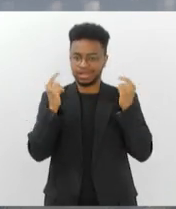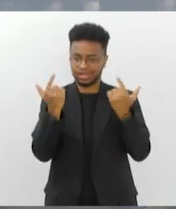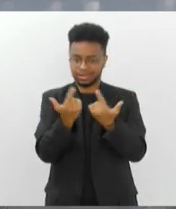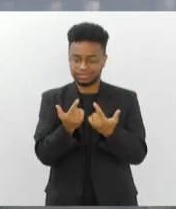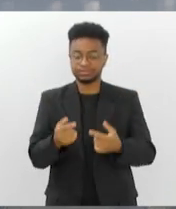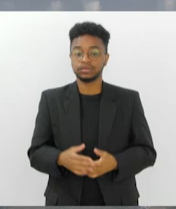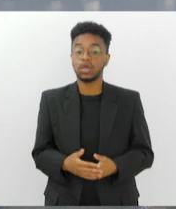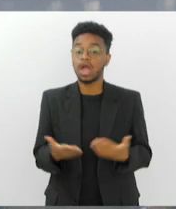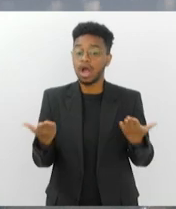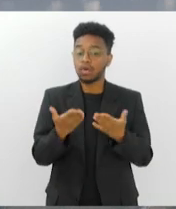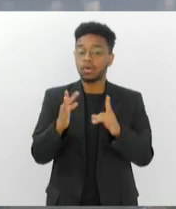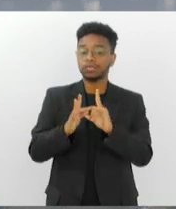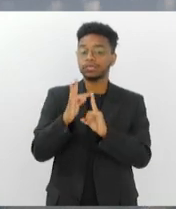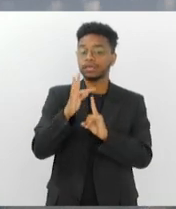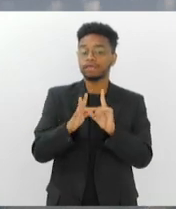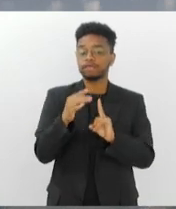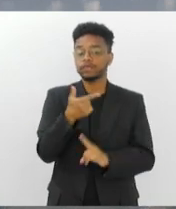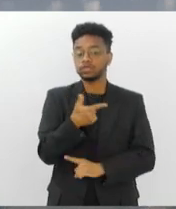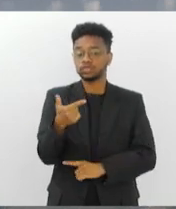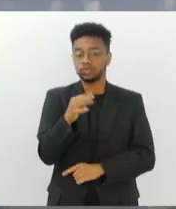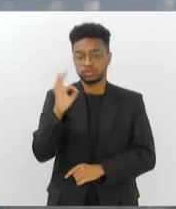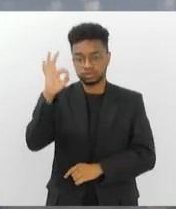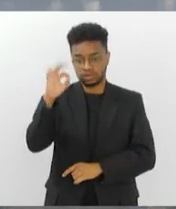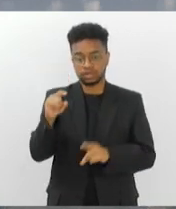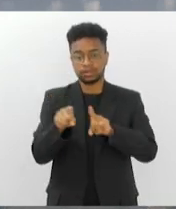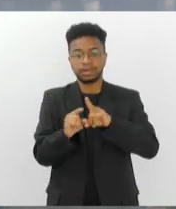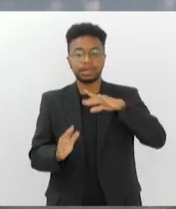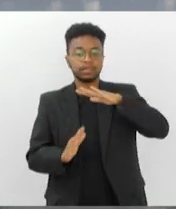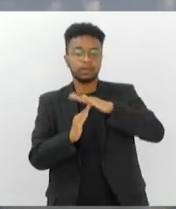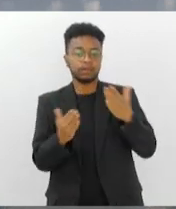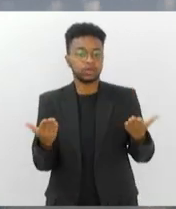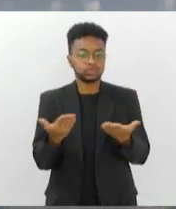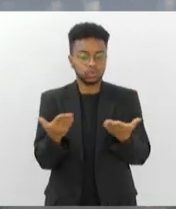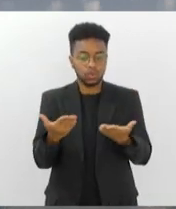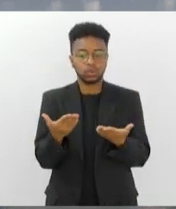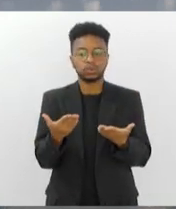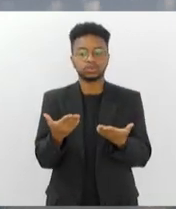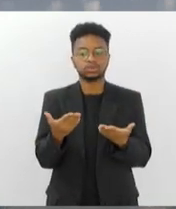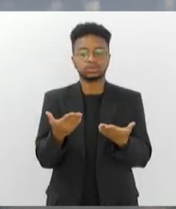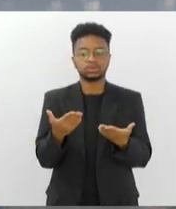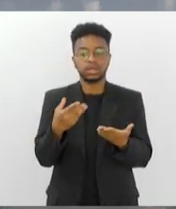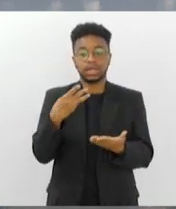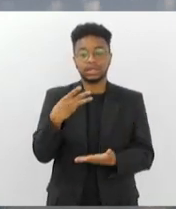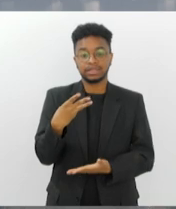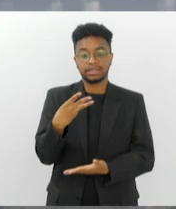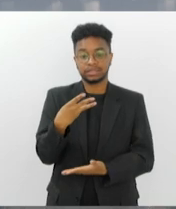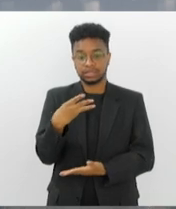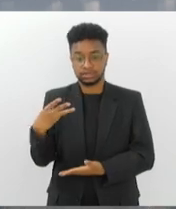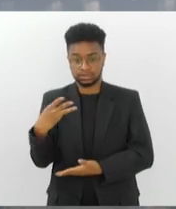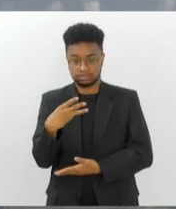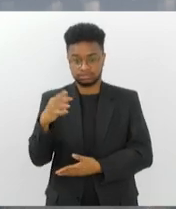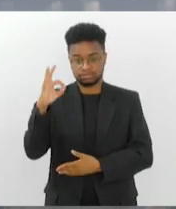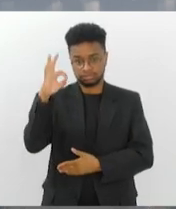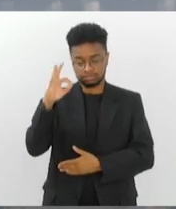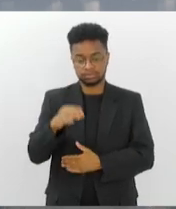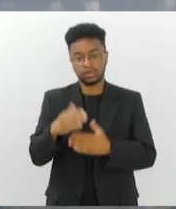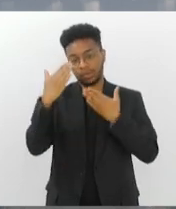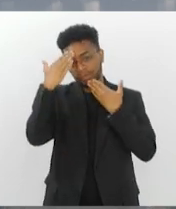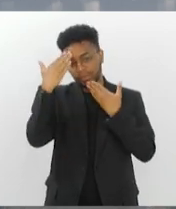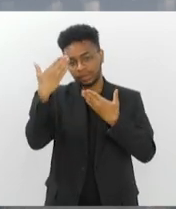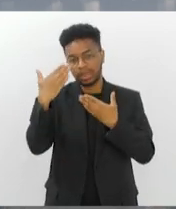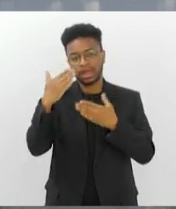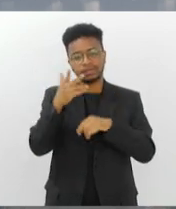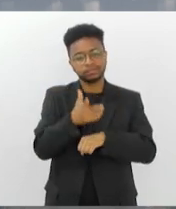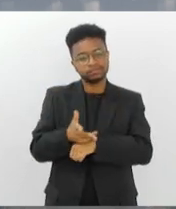A temperatura neste momento está em 22 graus e a máxima prevista para hoje é de 33 graus. Obrigado aí